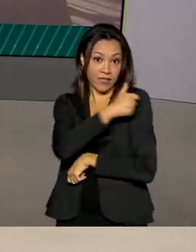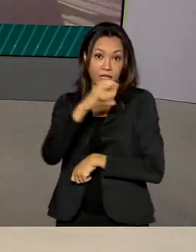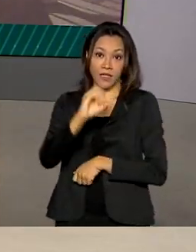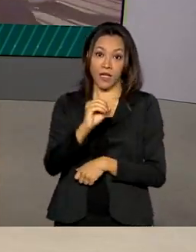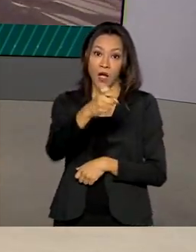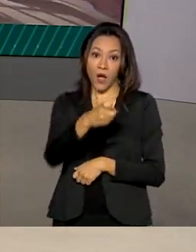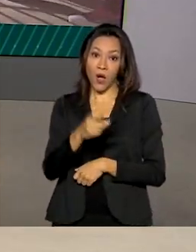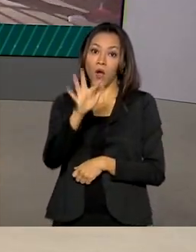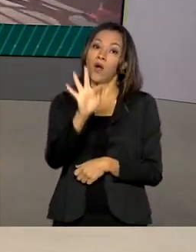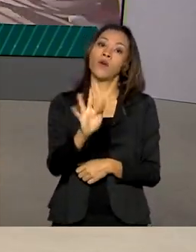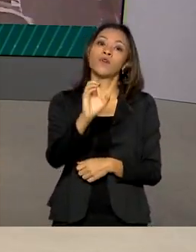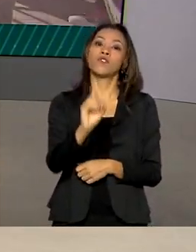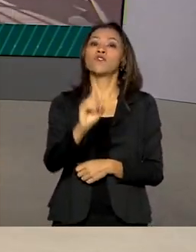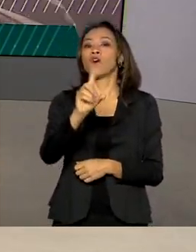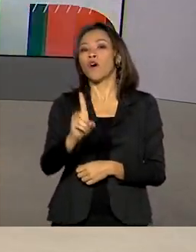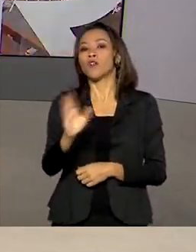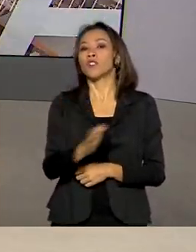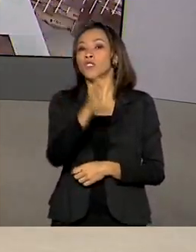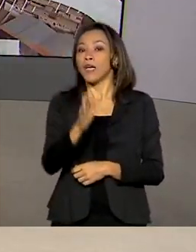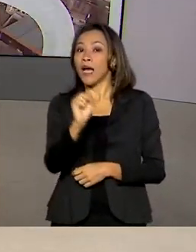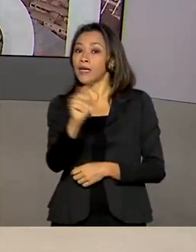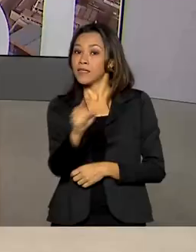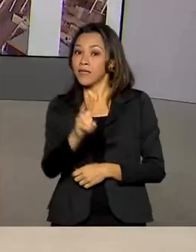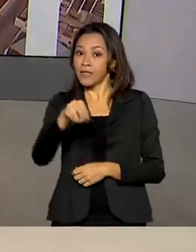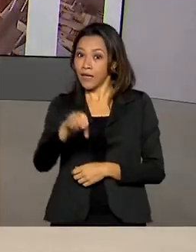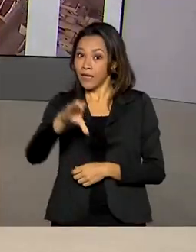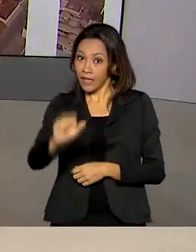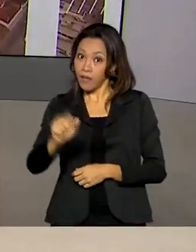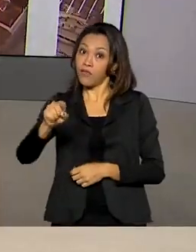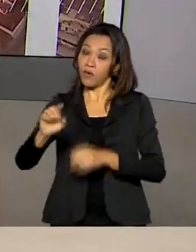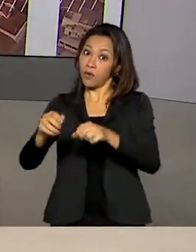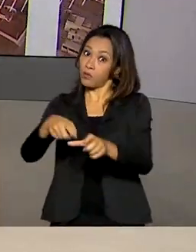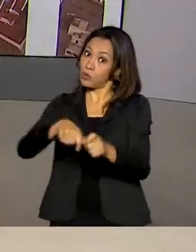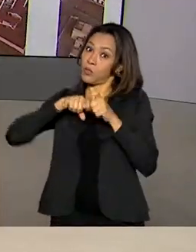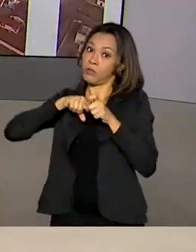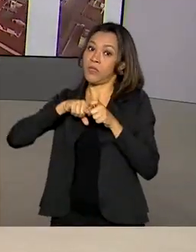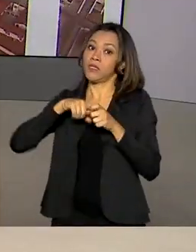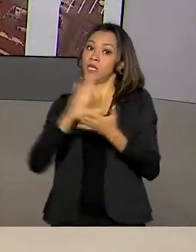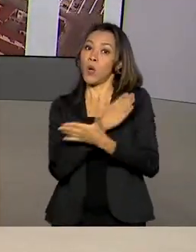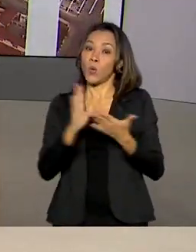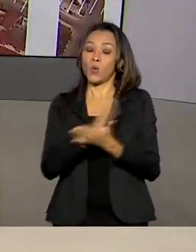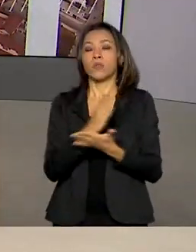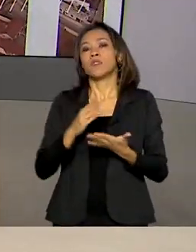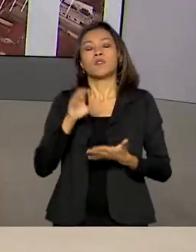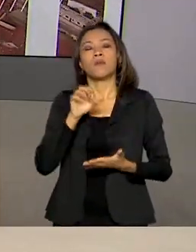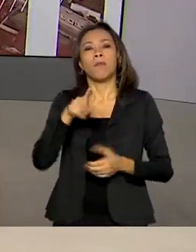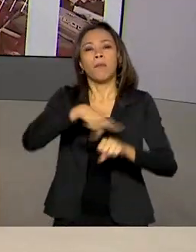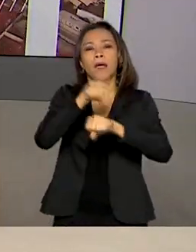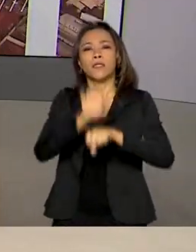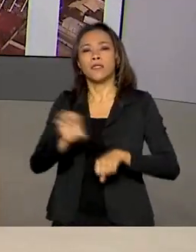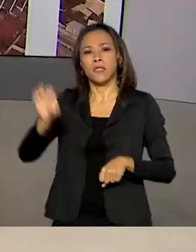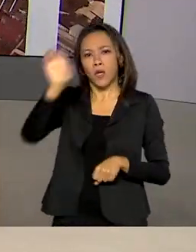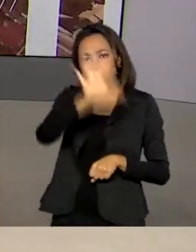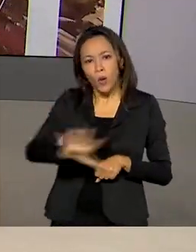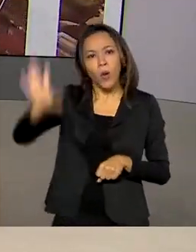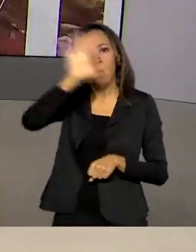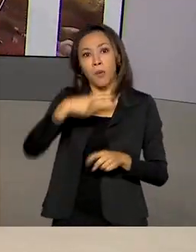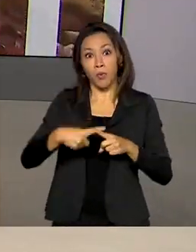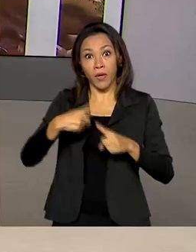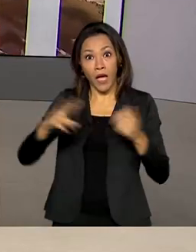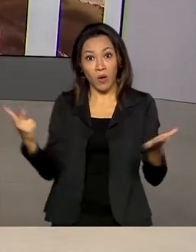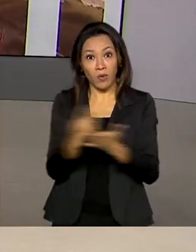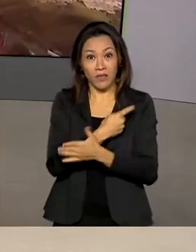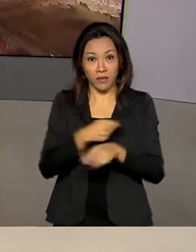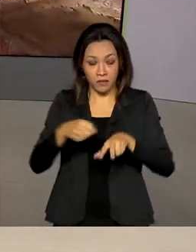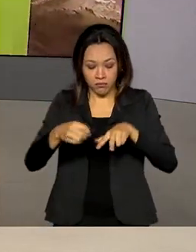-AstraZeneca foi suspensa em alguns países europeus depois de relatos de trombose venosa profunda e embolia